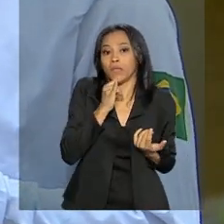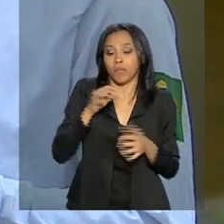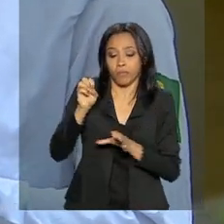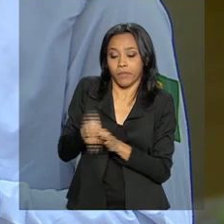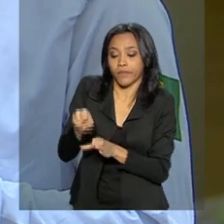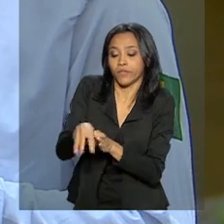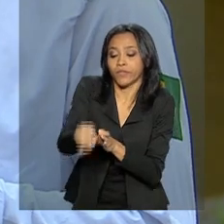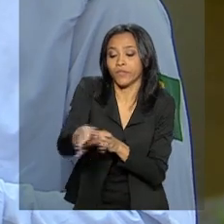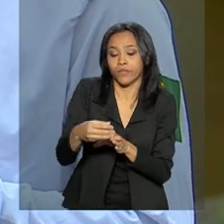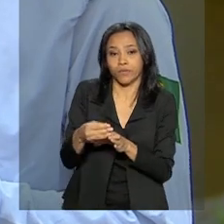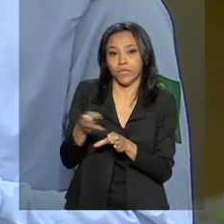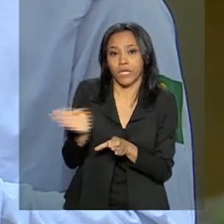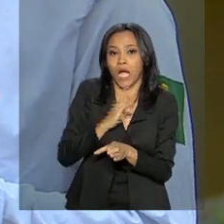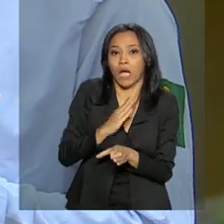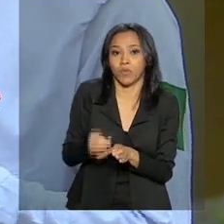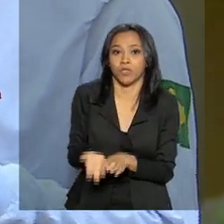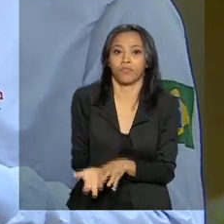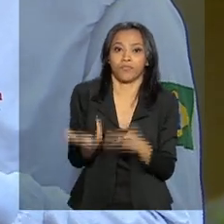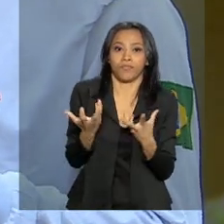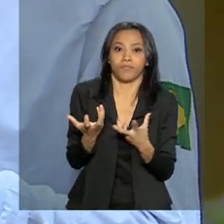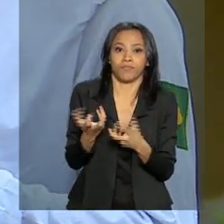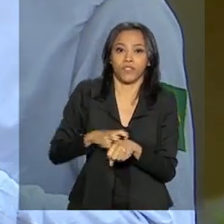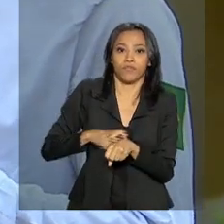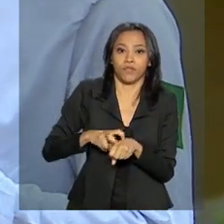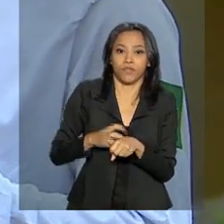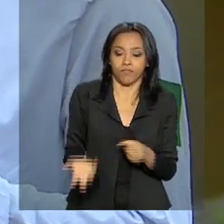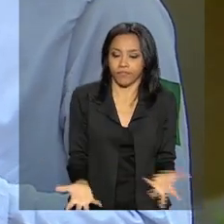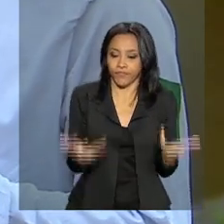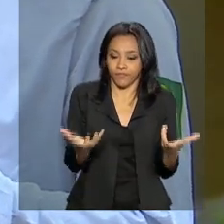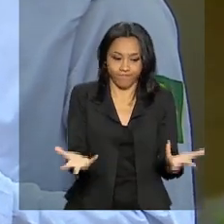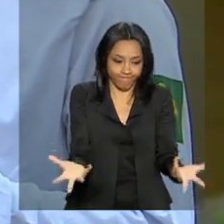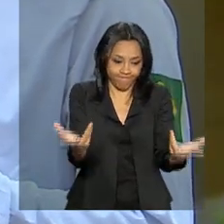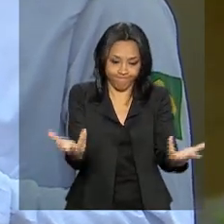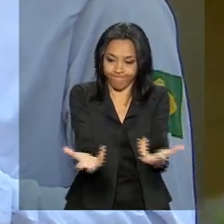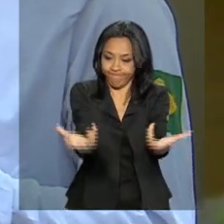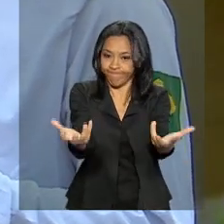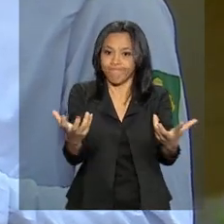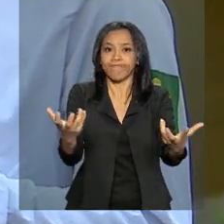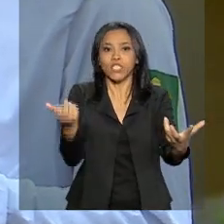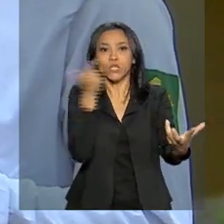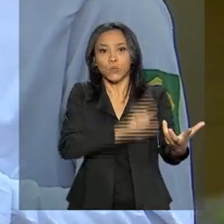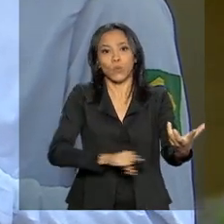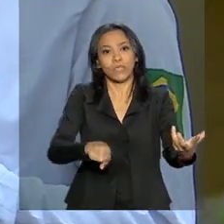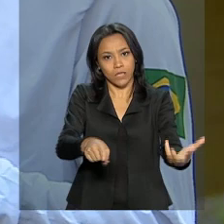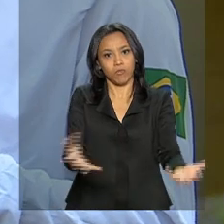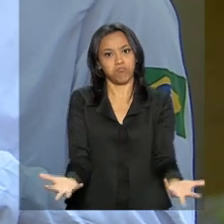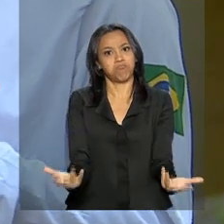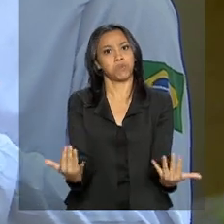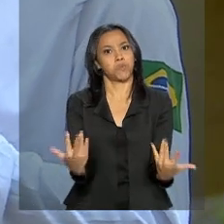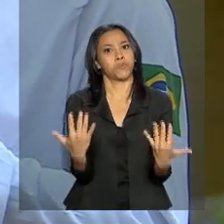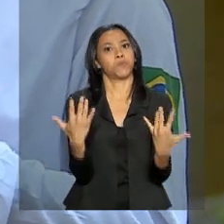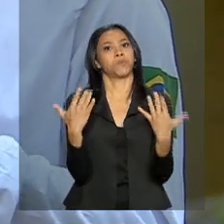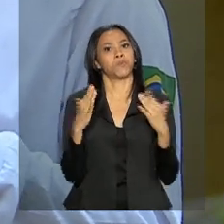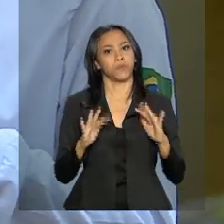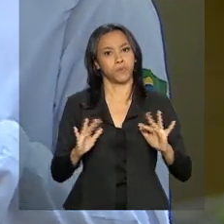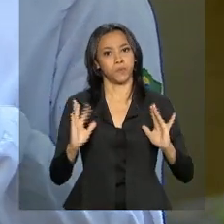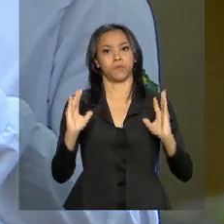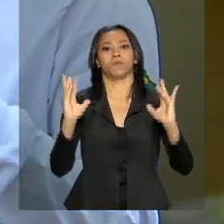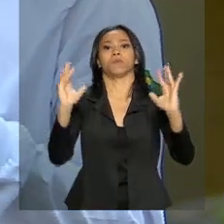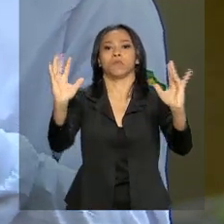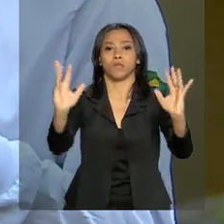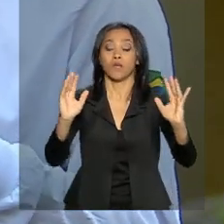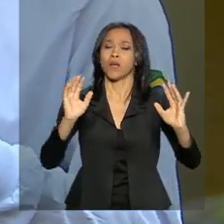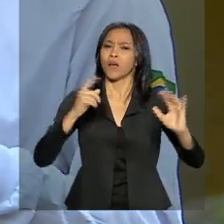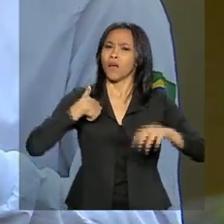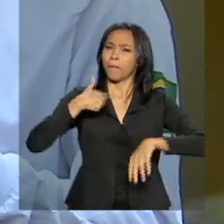de crescimento rápido, que foi uma intervenção feita aqui em grande parte da área impactada. Só depois de um certo